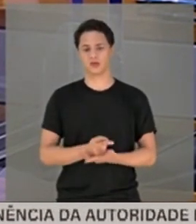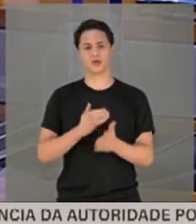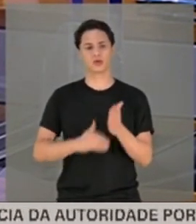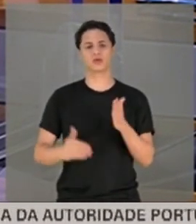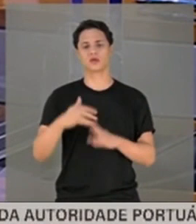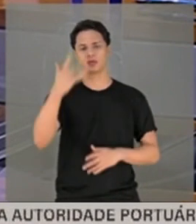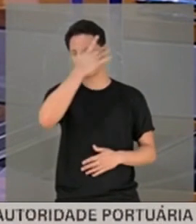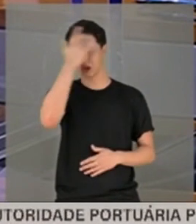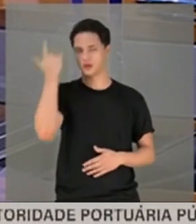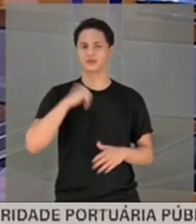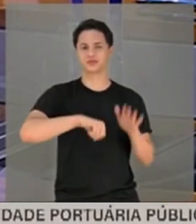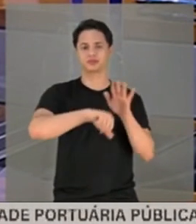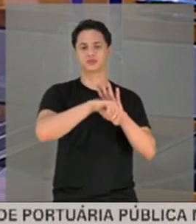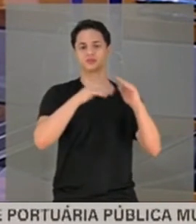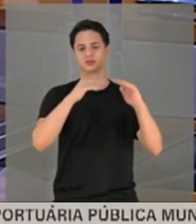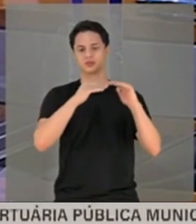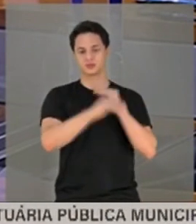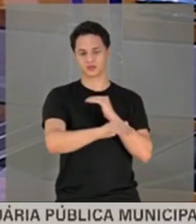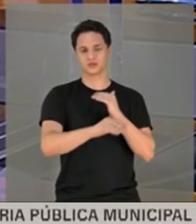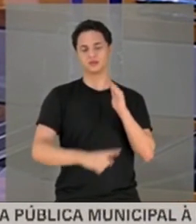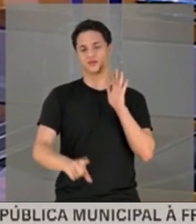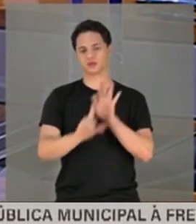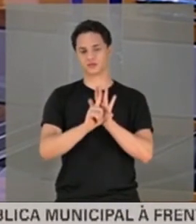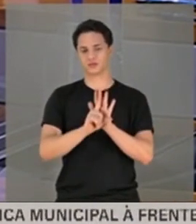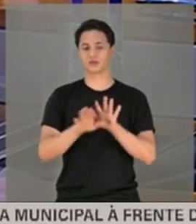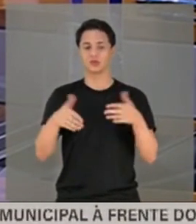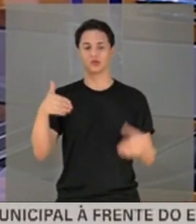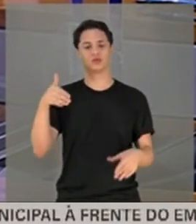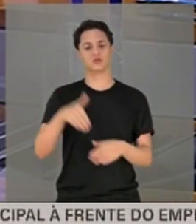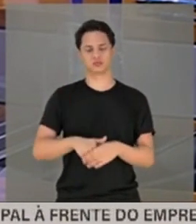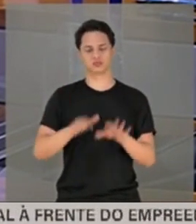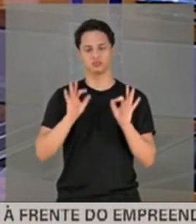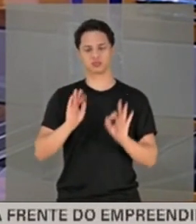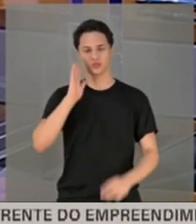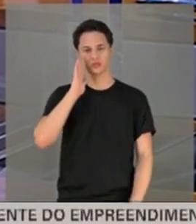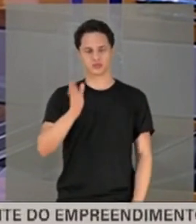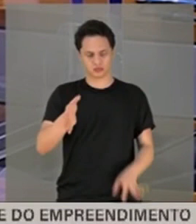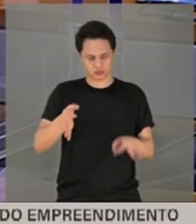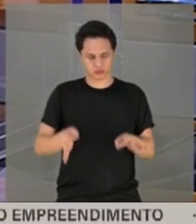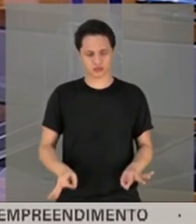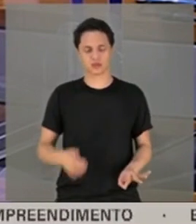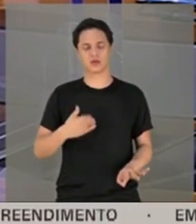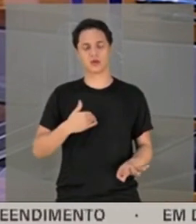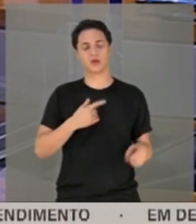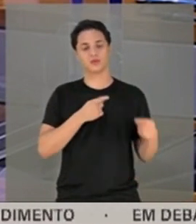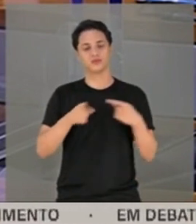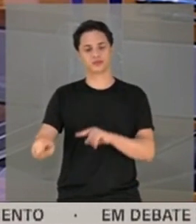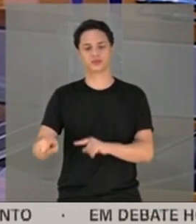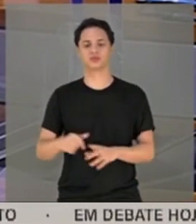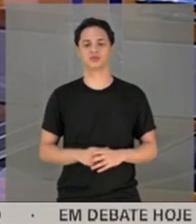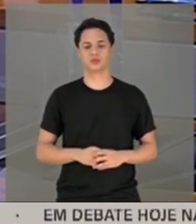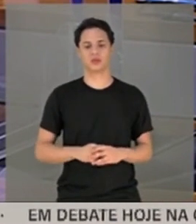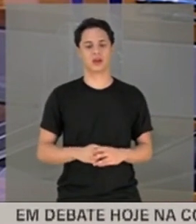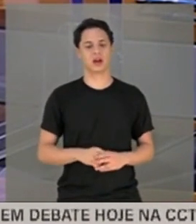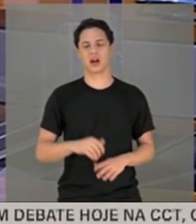que têm infringido todos esses artigos da legislação penal. Então, o voto certamente com muita convicção e tranquilidade é contra esse